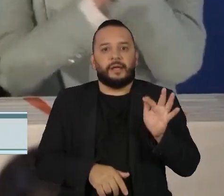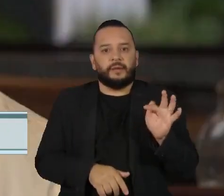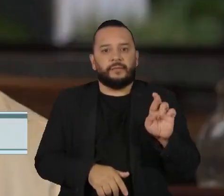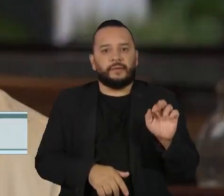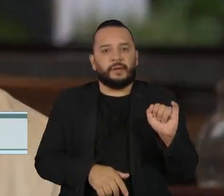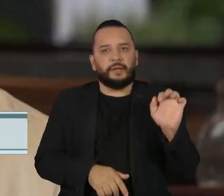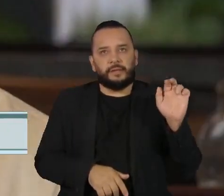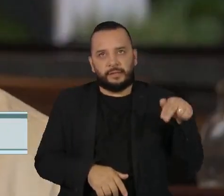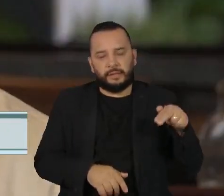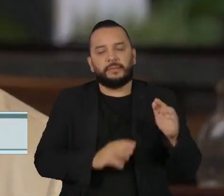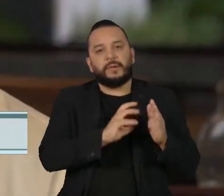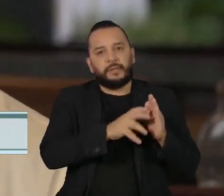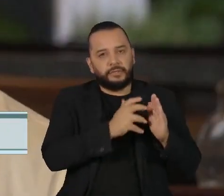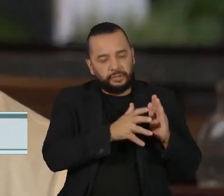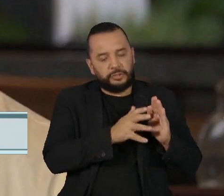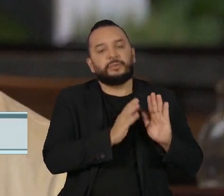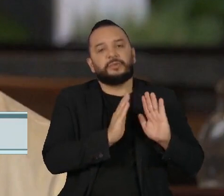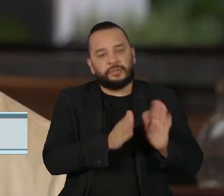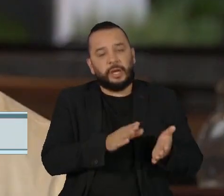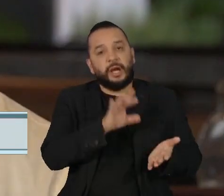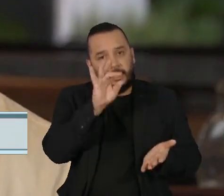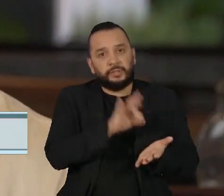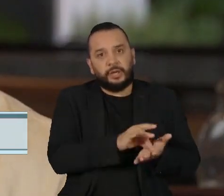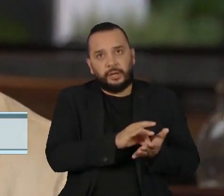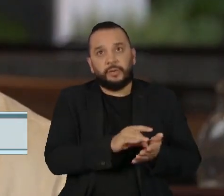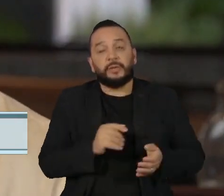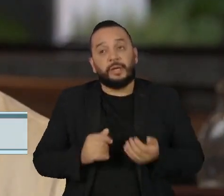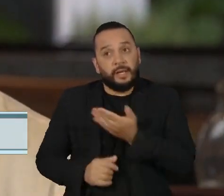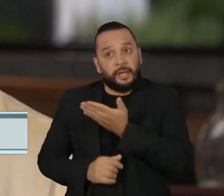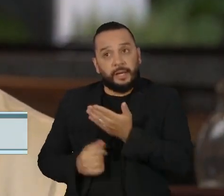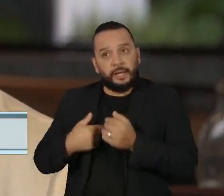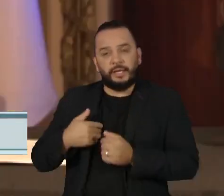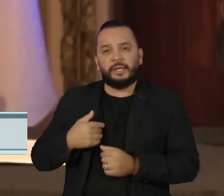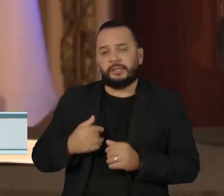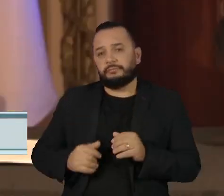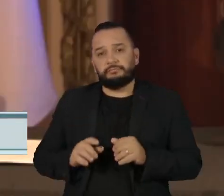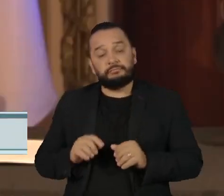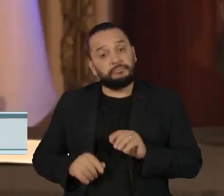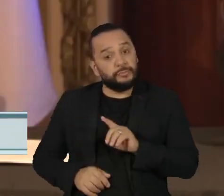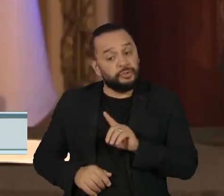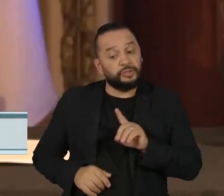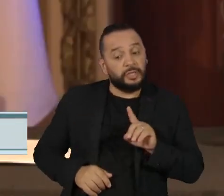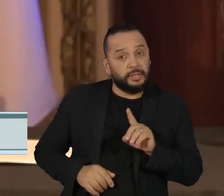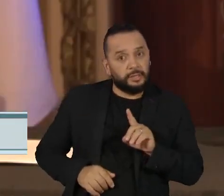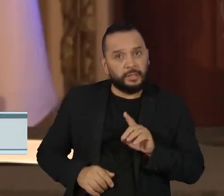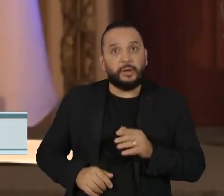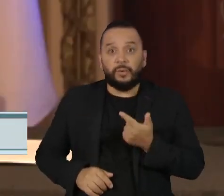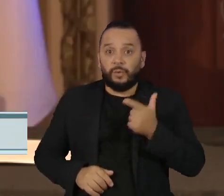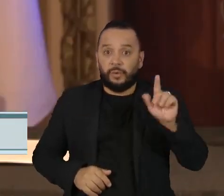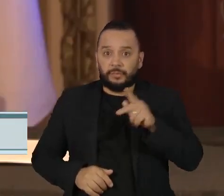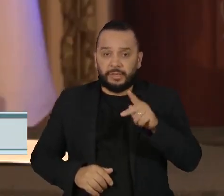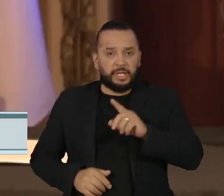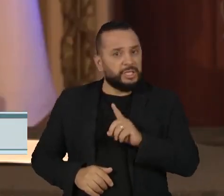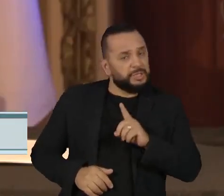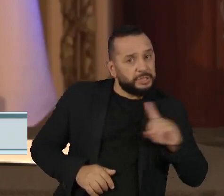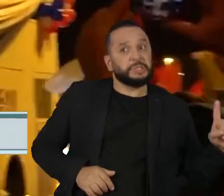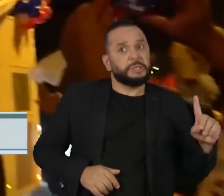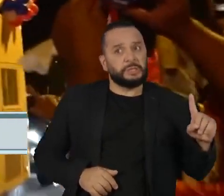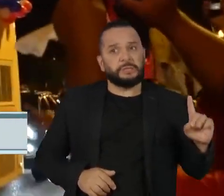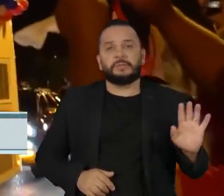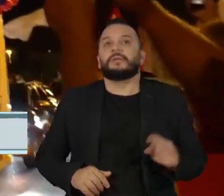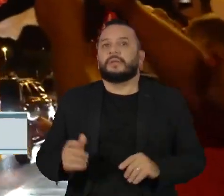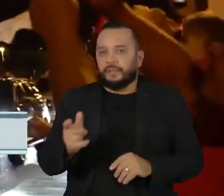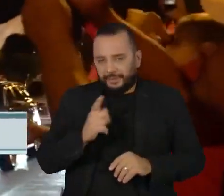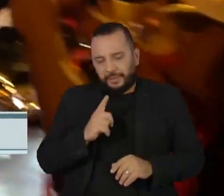Autêntico. Santiago Penha é menos à direita que o atual presidente, Mário Abdo Benítez, e tem o